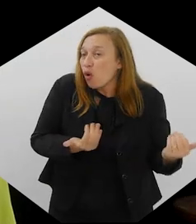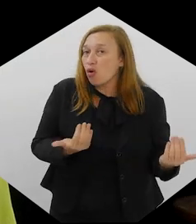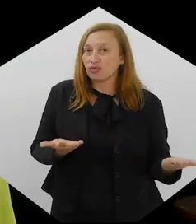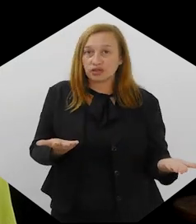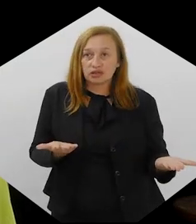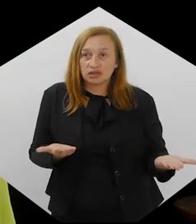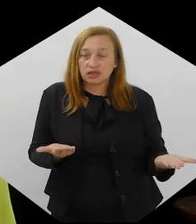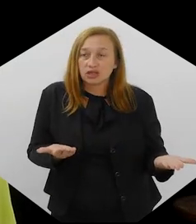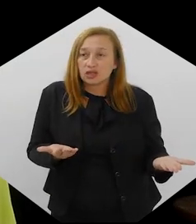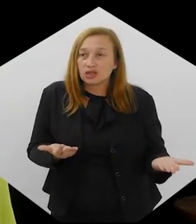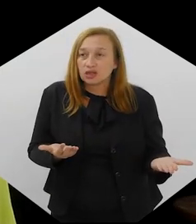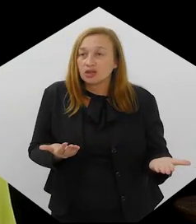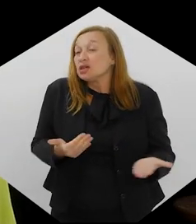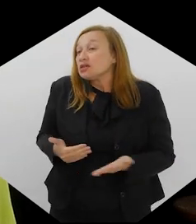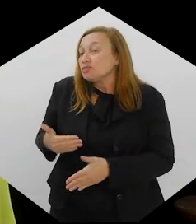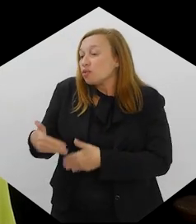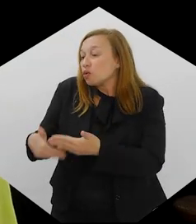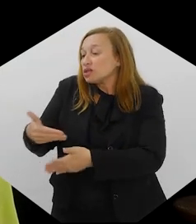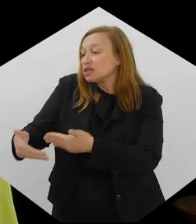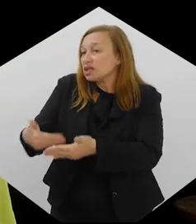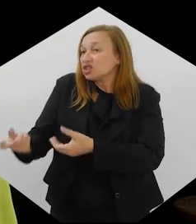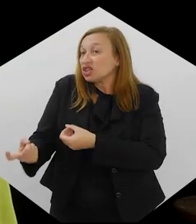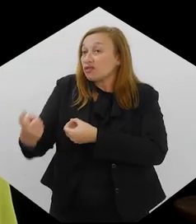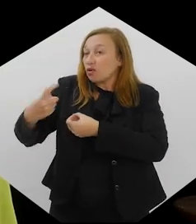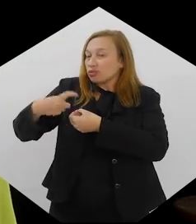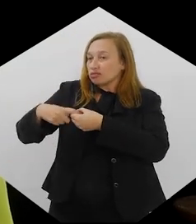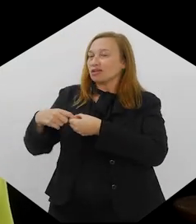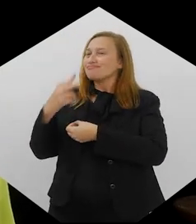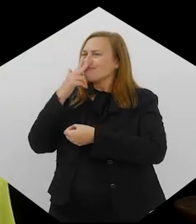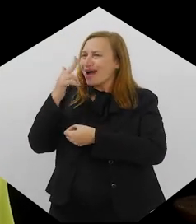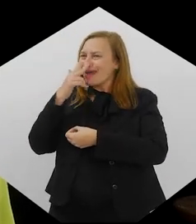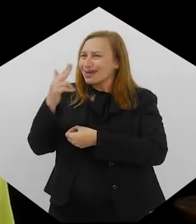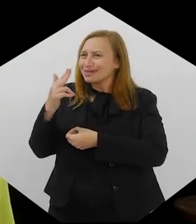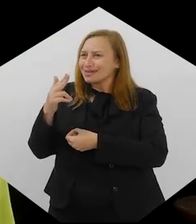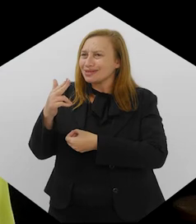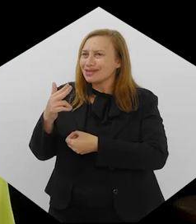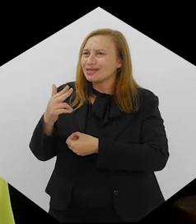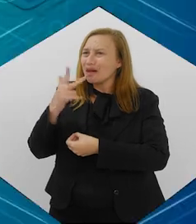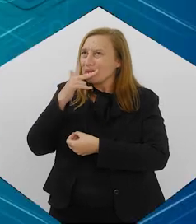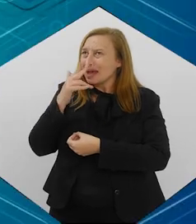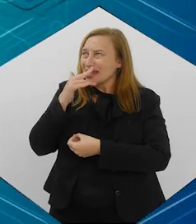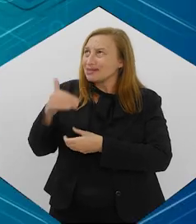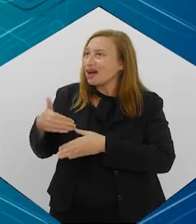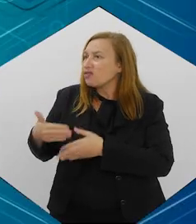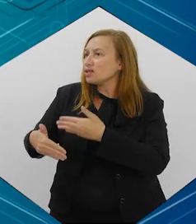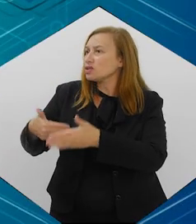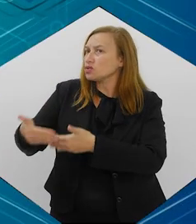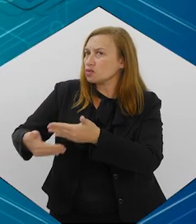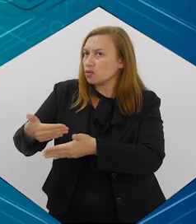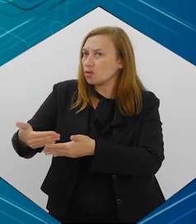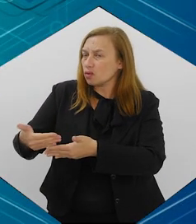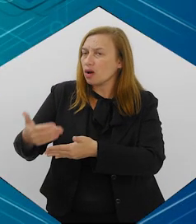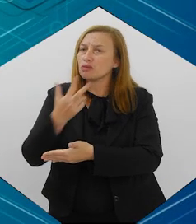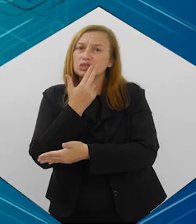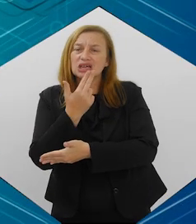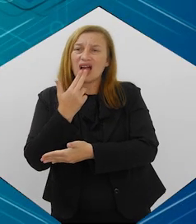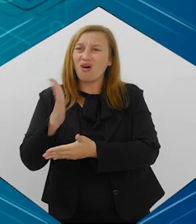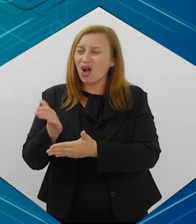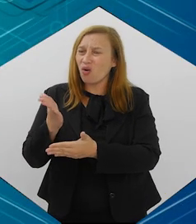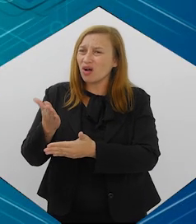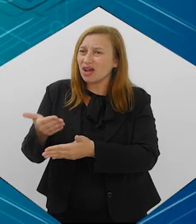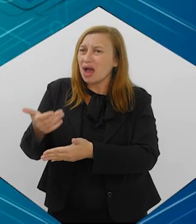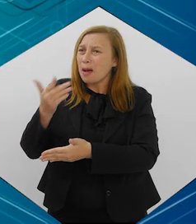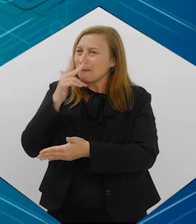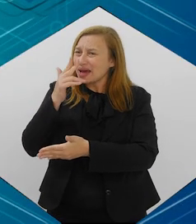alarmante é esse processo que a gente está voltando atrás, parece, né? Parece que tínhamos avançado em relação ao cigarro tradicional